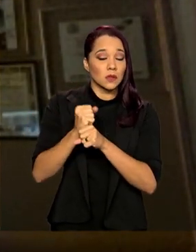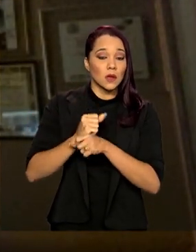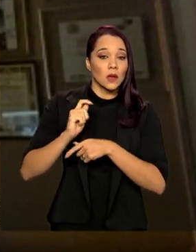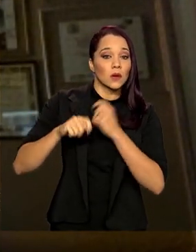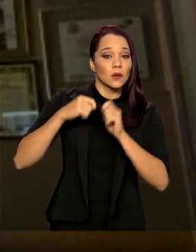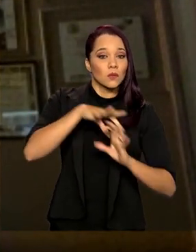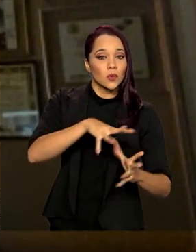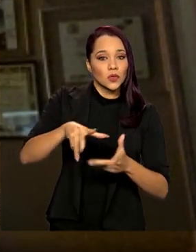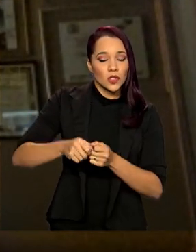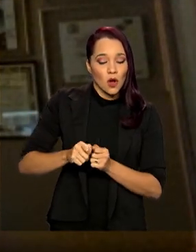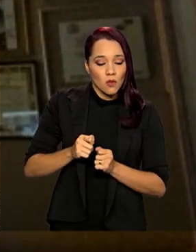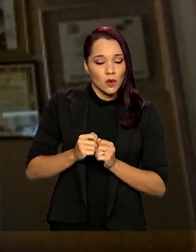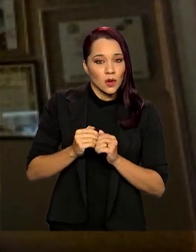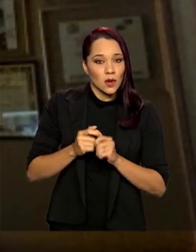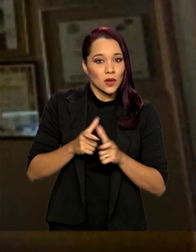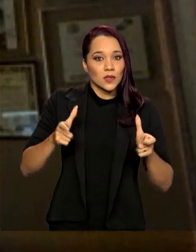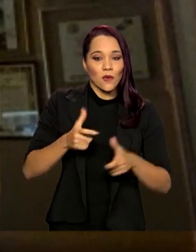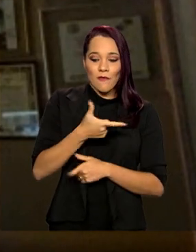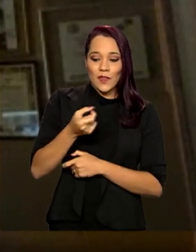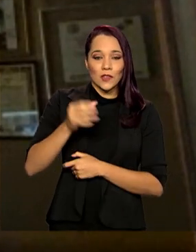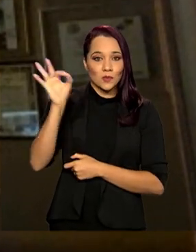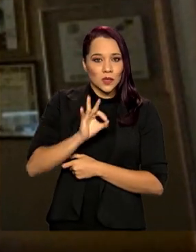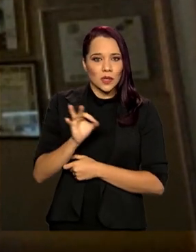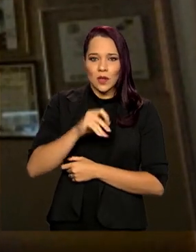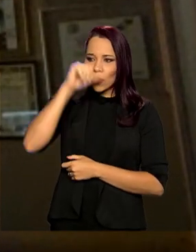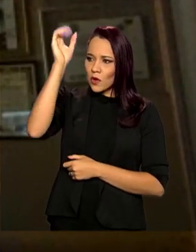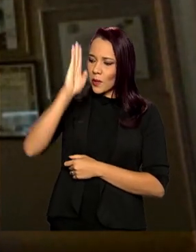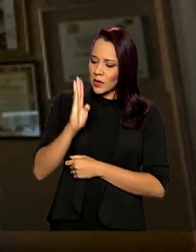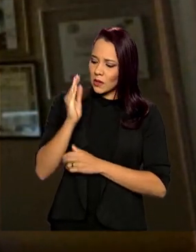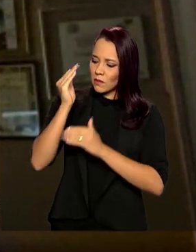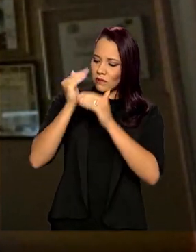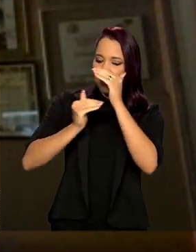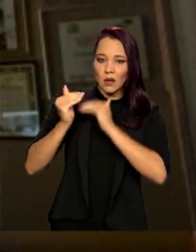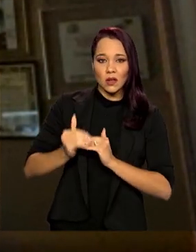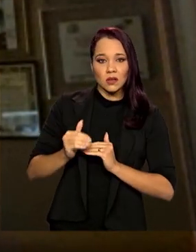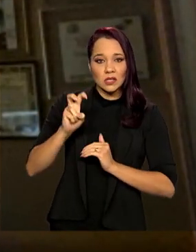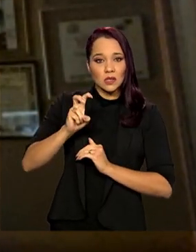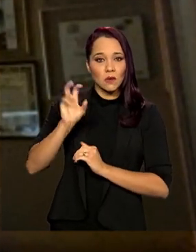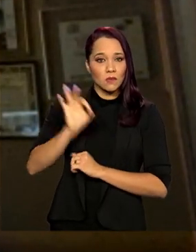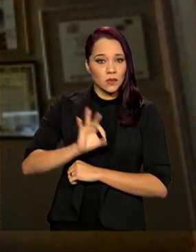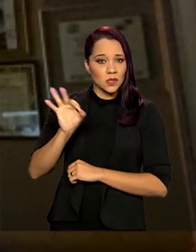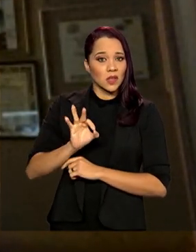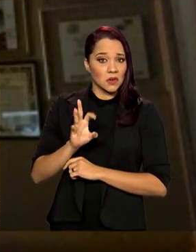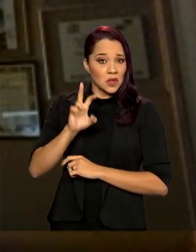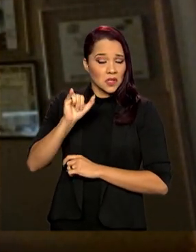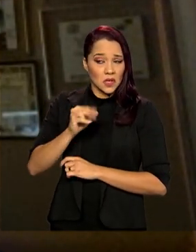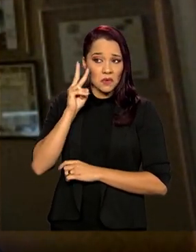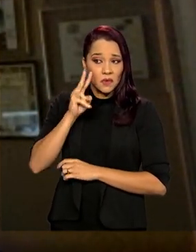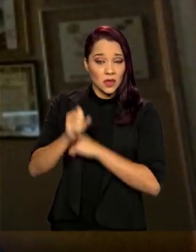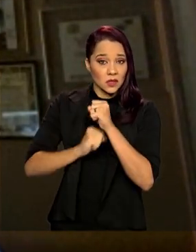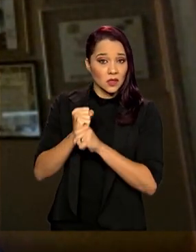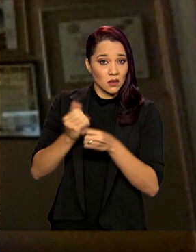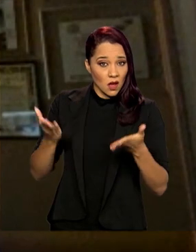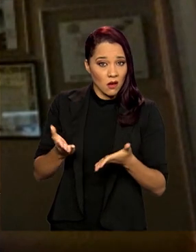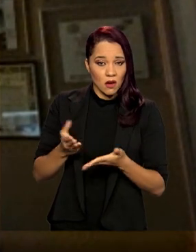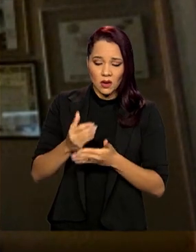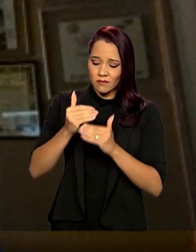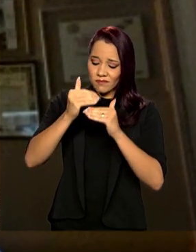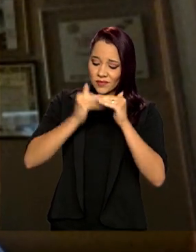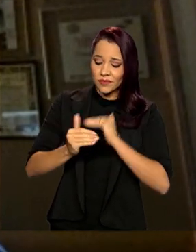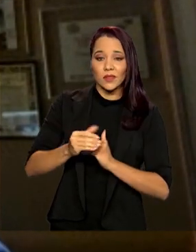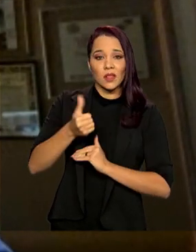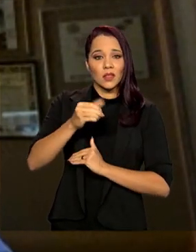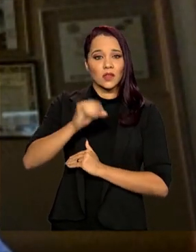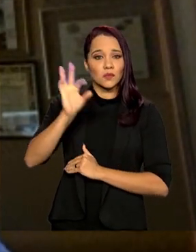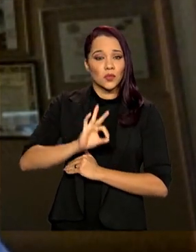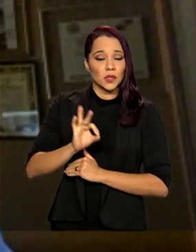mundial cresceu 20% e o Brasil regrediu 5%, se considerar esse ano, 10%. Então,